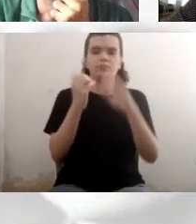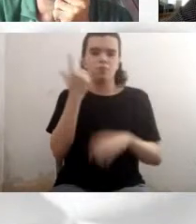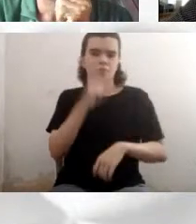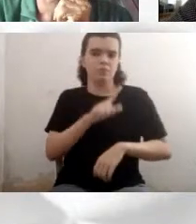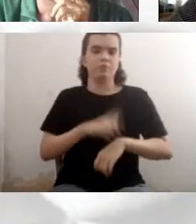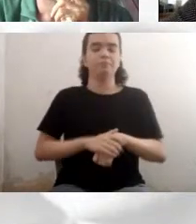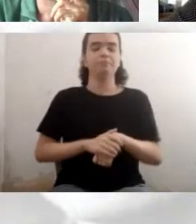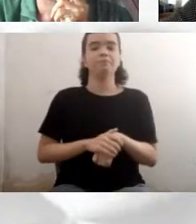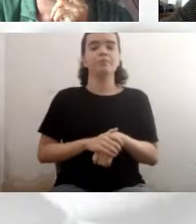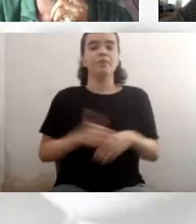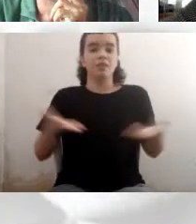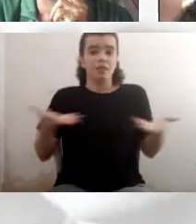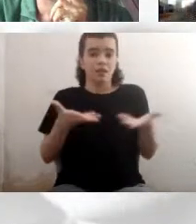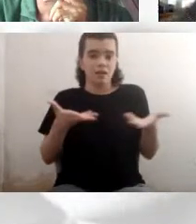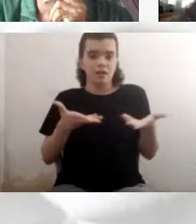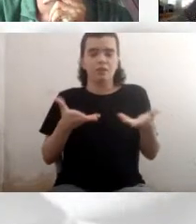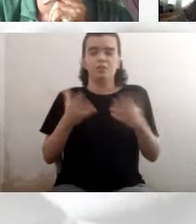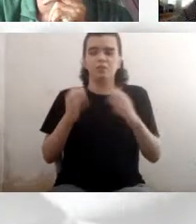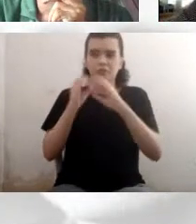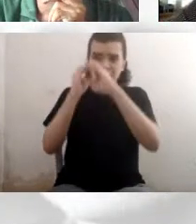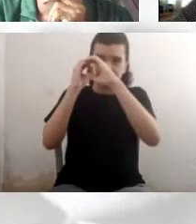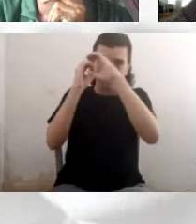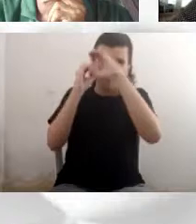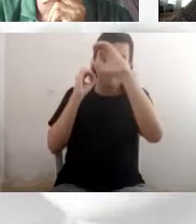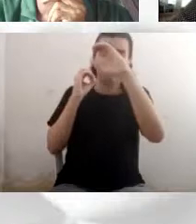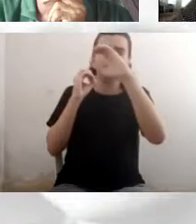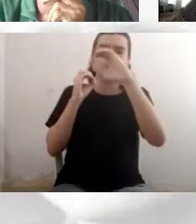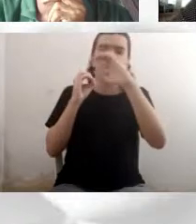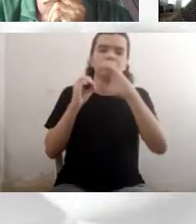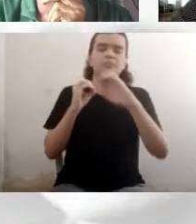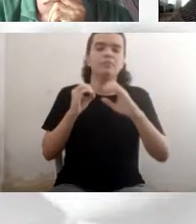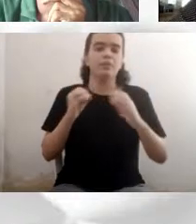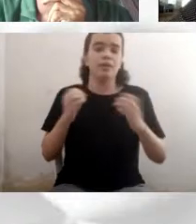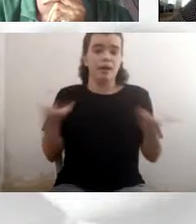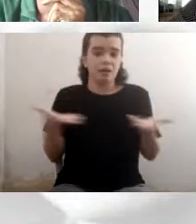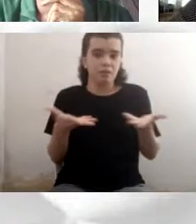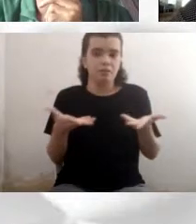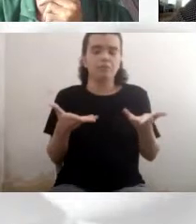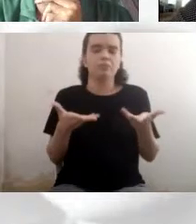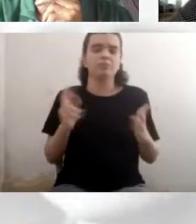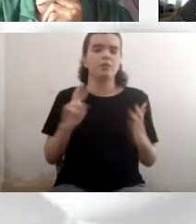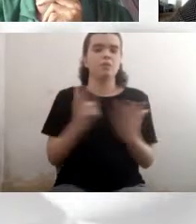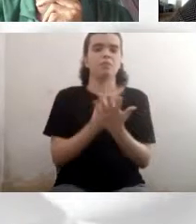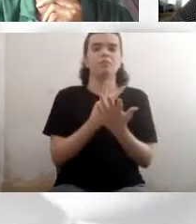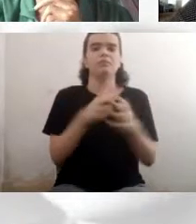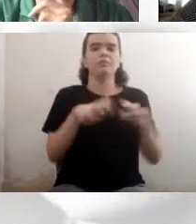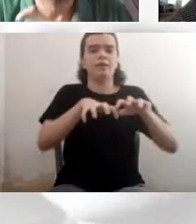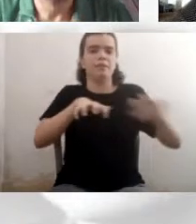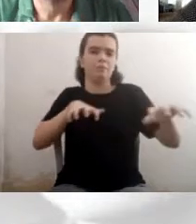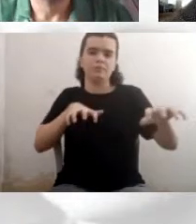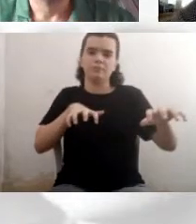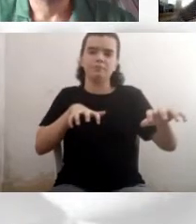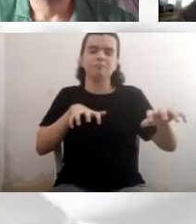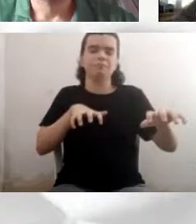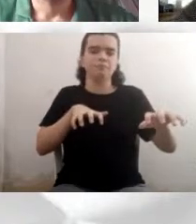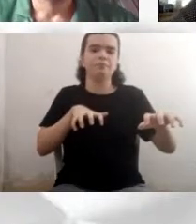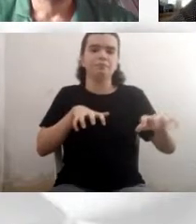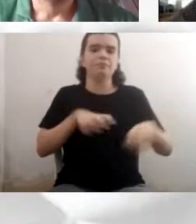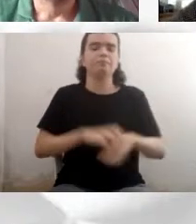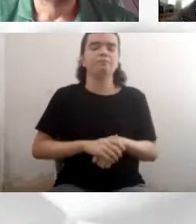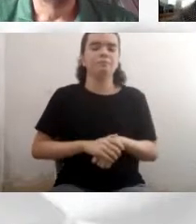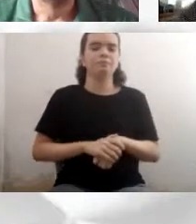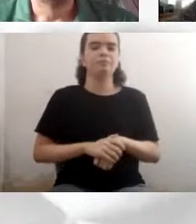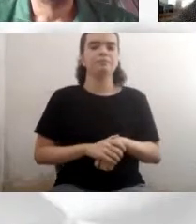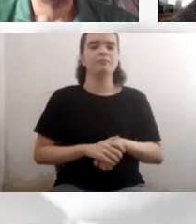são feitas de modo remoto, igual a nossa palestra aqui de hoje. Então, atualmente, a gente controla. um...